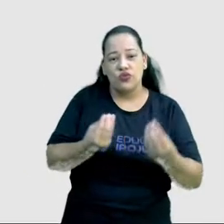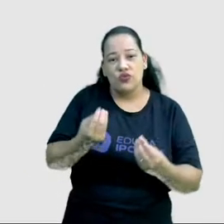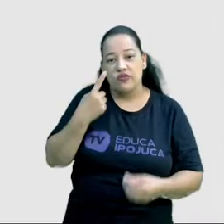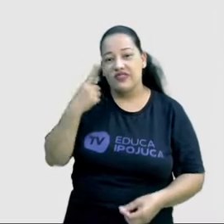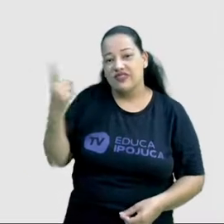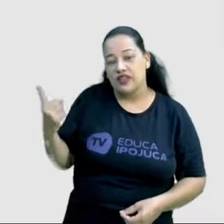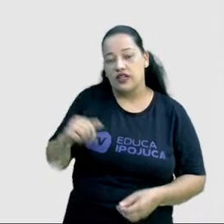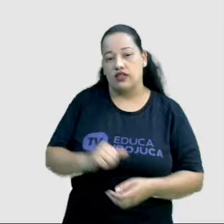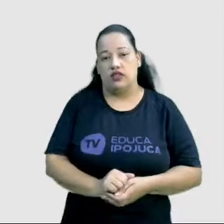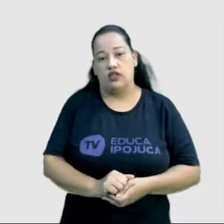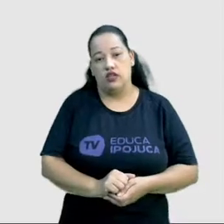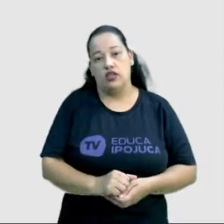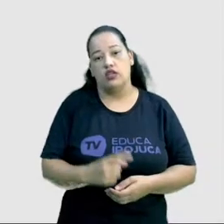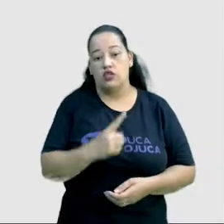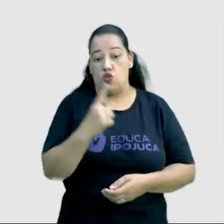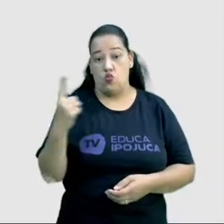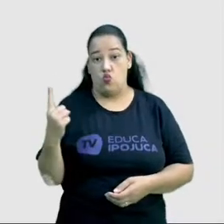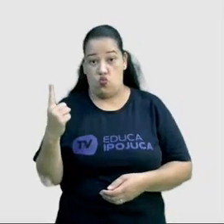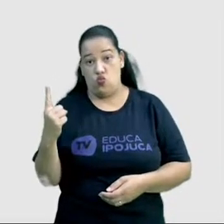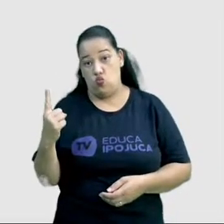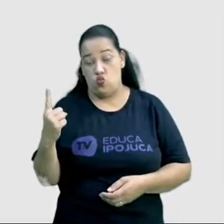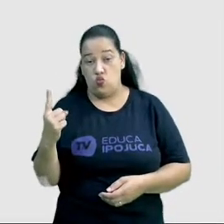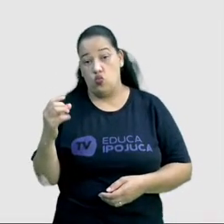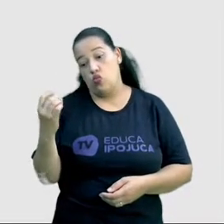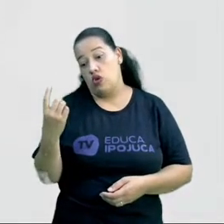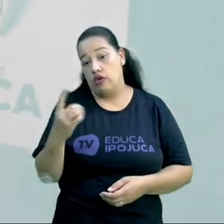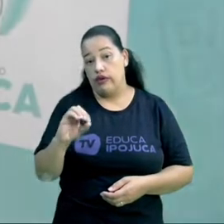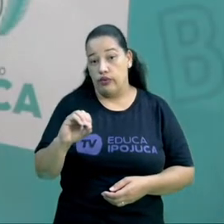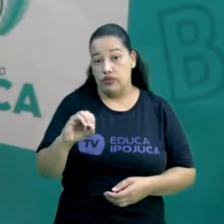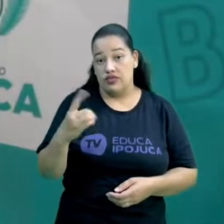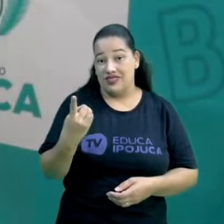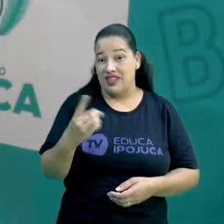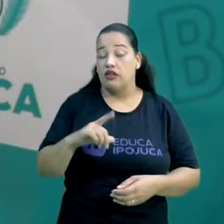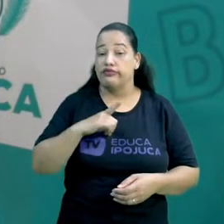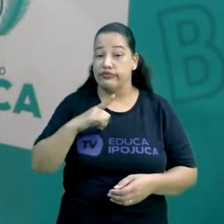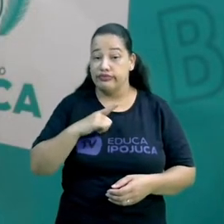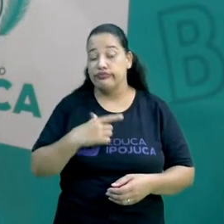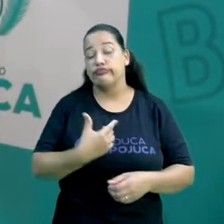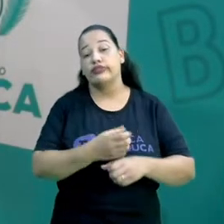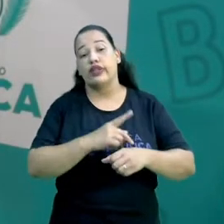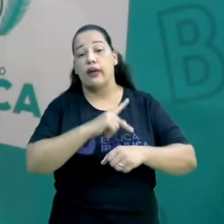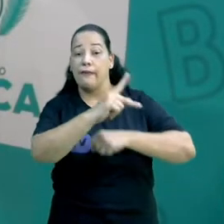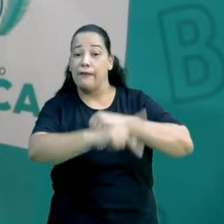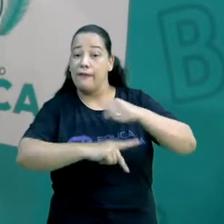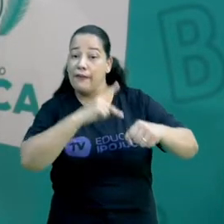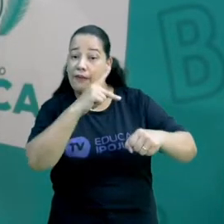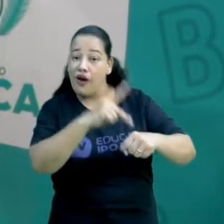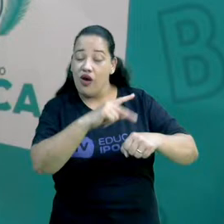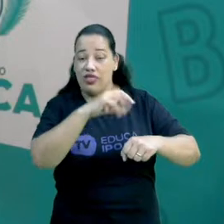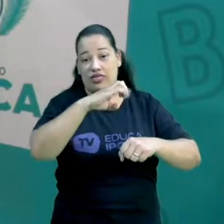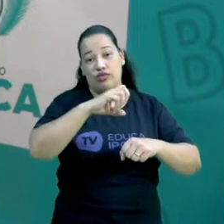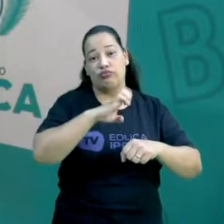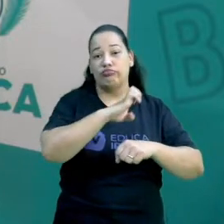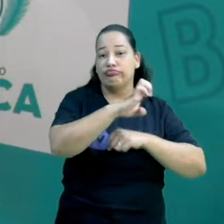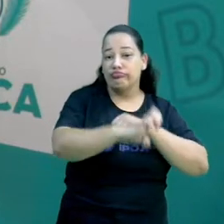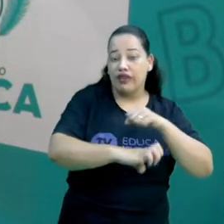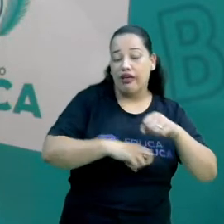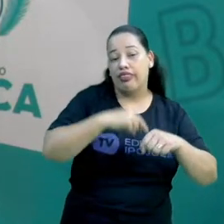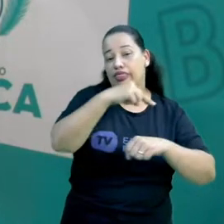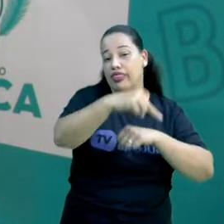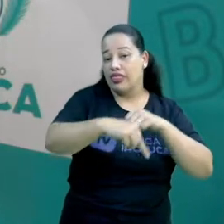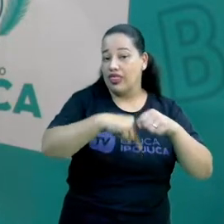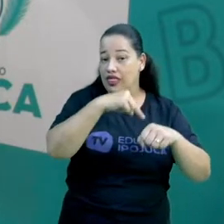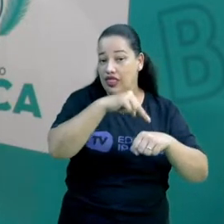Entre 1 e 0 segundo, houve a formação dos prótons e dos neutros. Entre 1 a 3 segundos, a